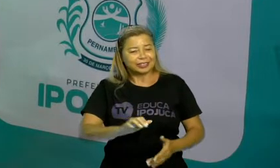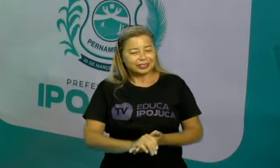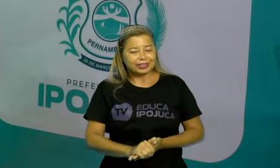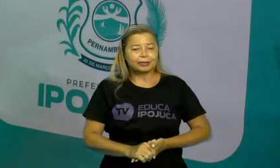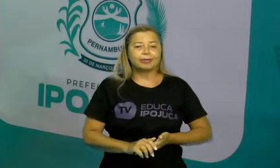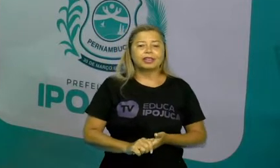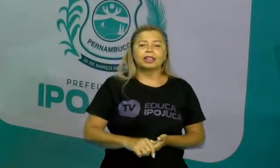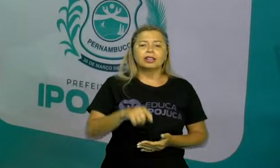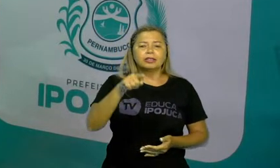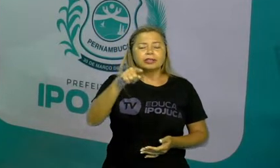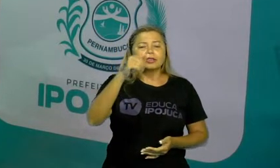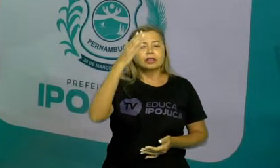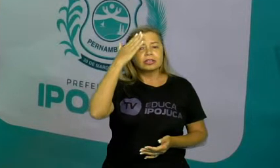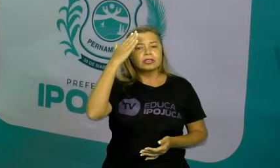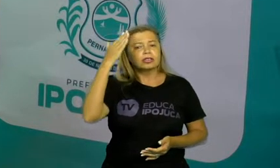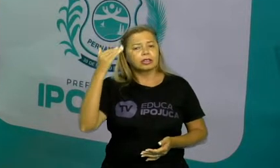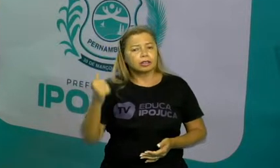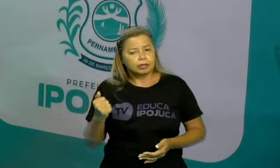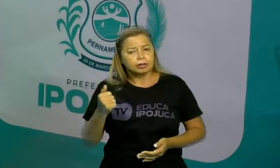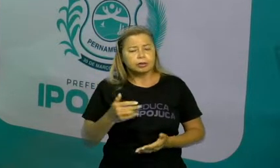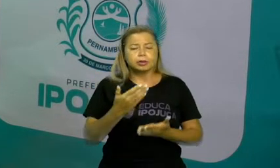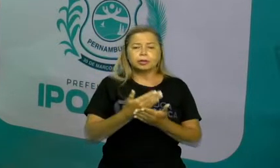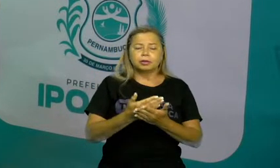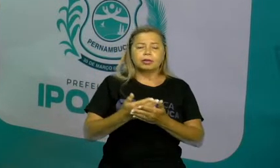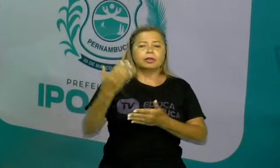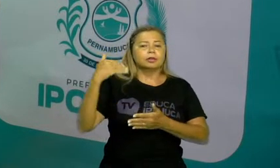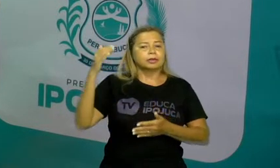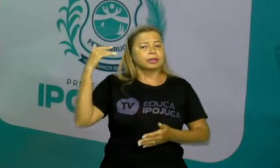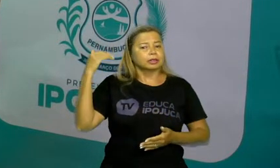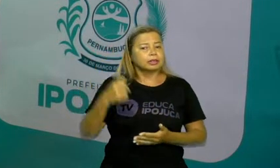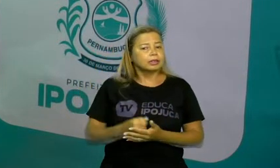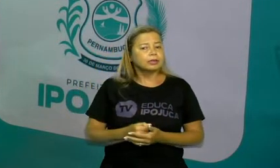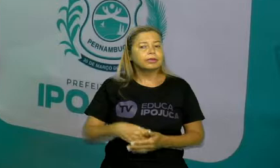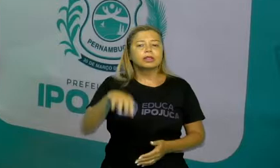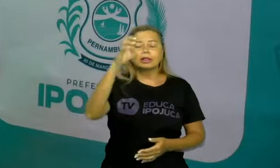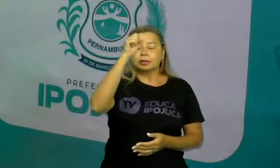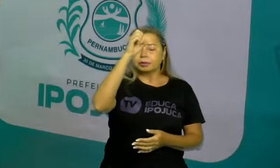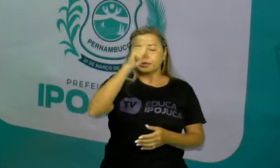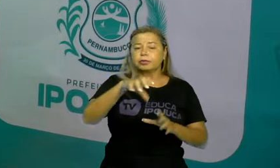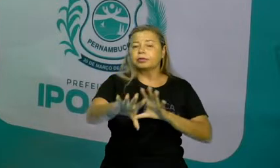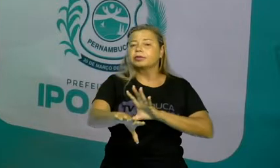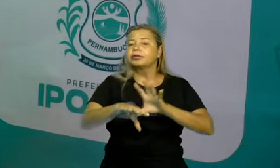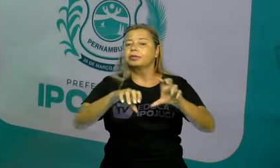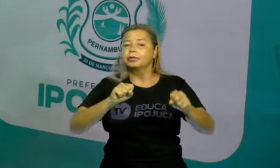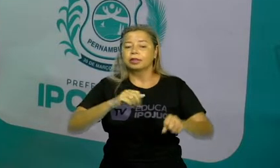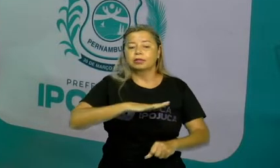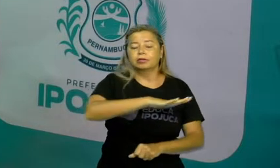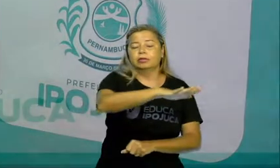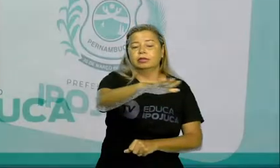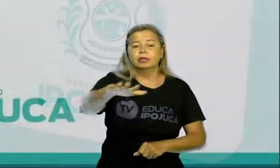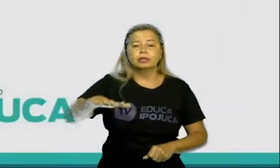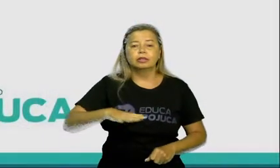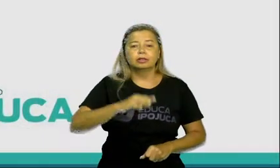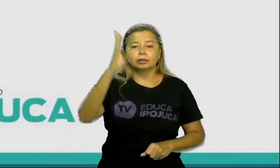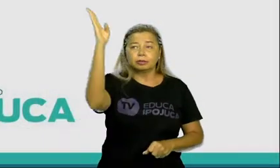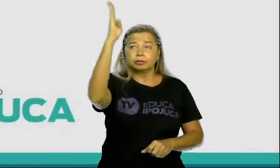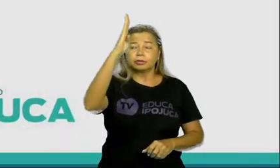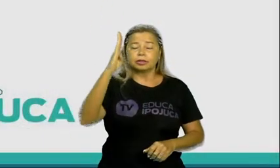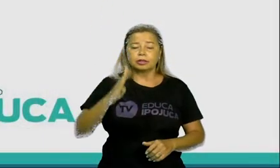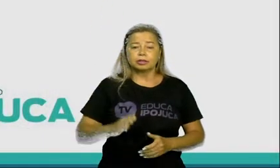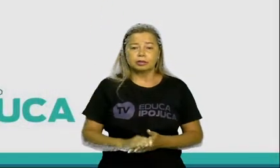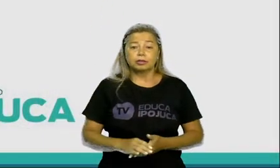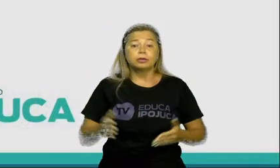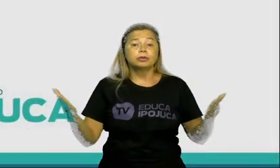Nós conversamos sobre a formação do território brasileiro. Hoje, a gente vai falar sobre a